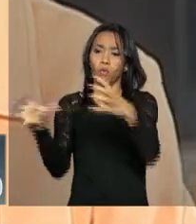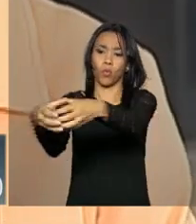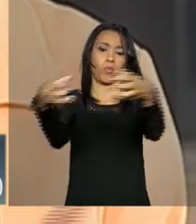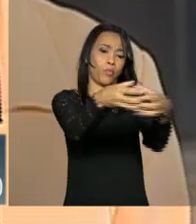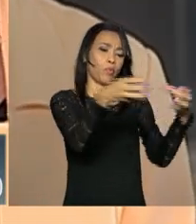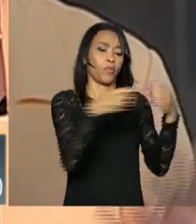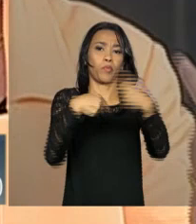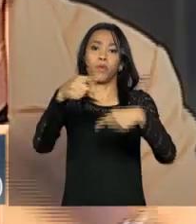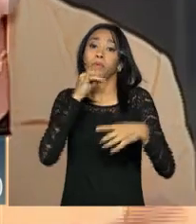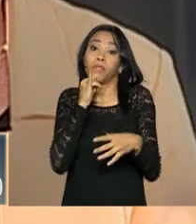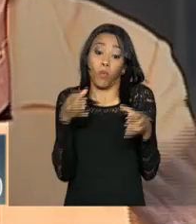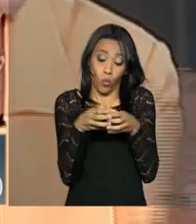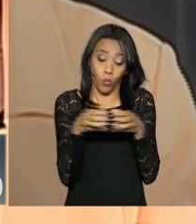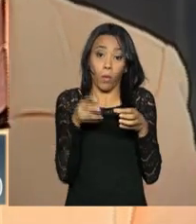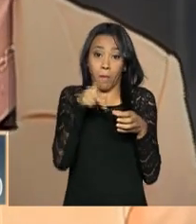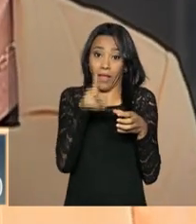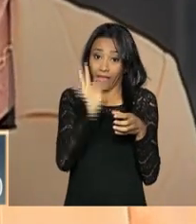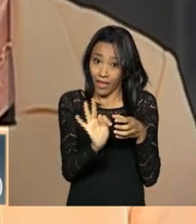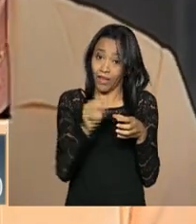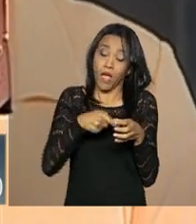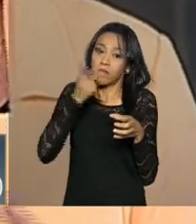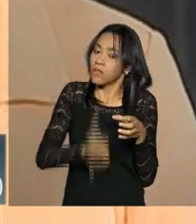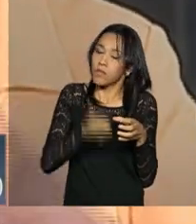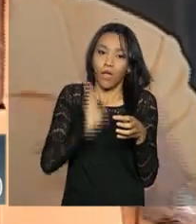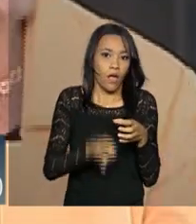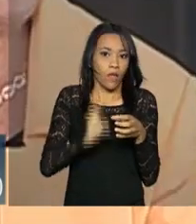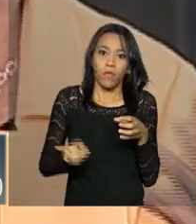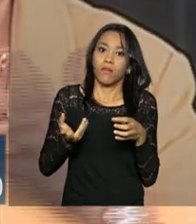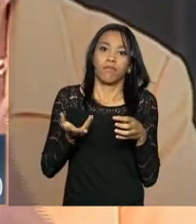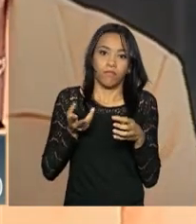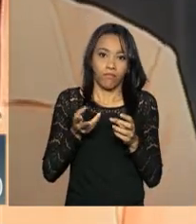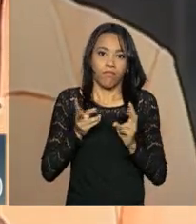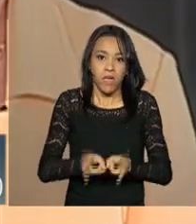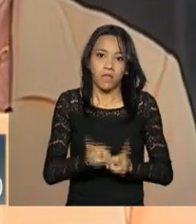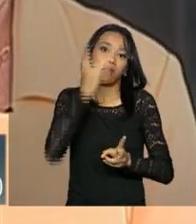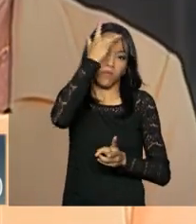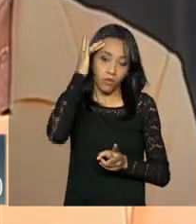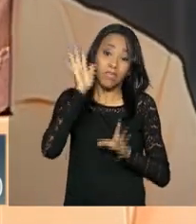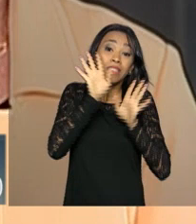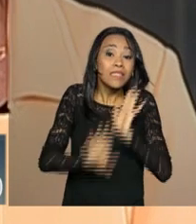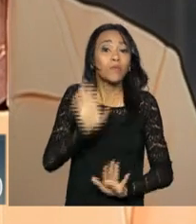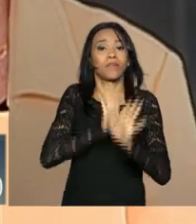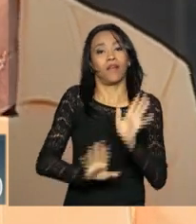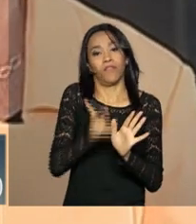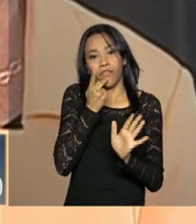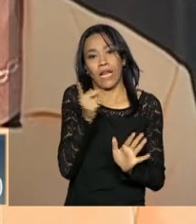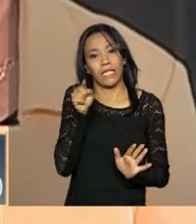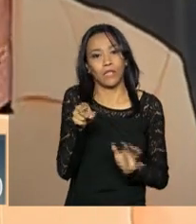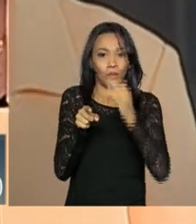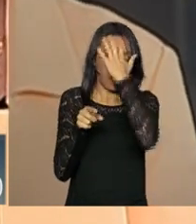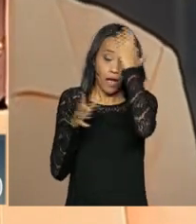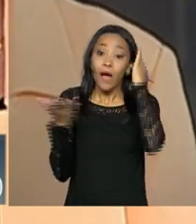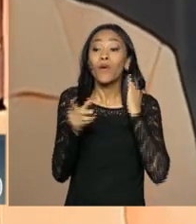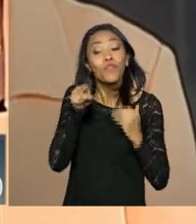Deputados, o PT é um dos partidos que se manteve estável. Então, tem de olhar com cuidado isso. Agora, Tâniazinha,